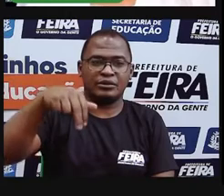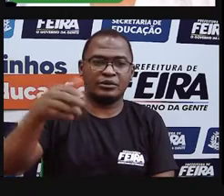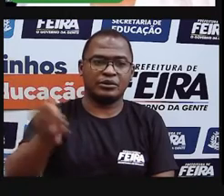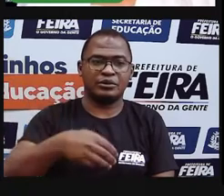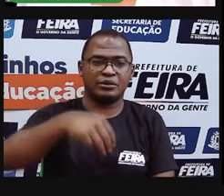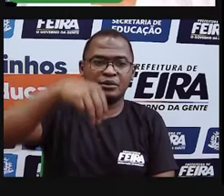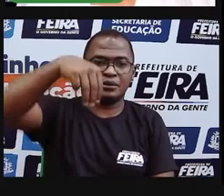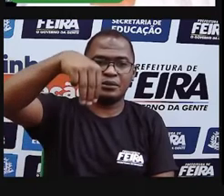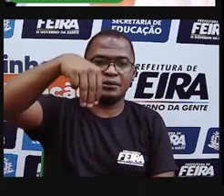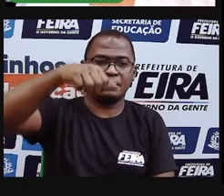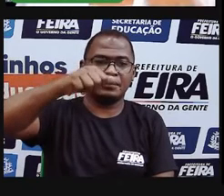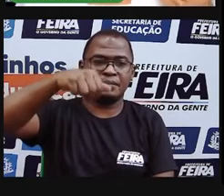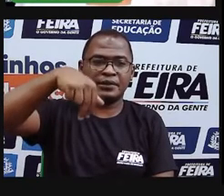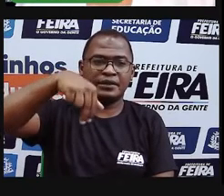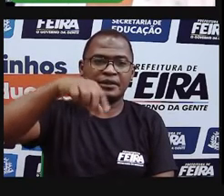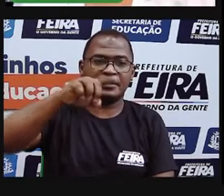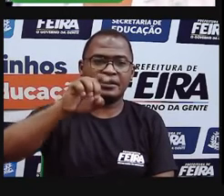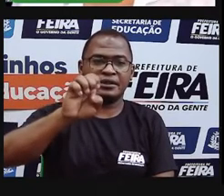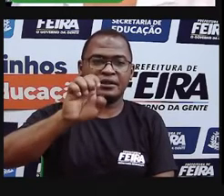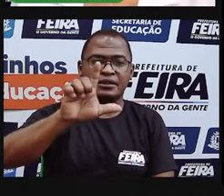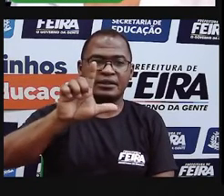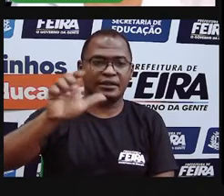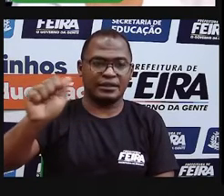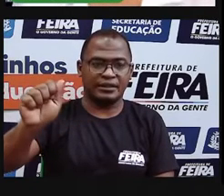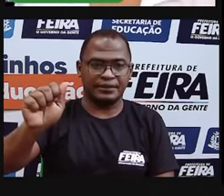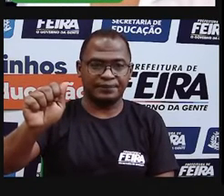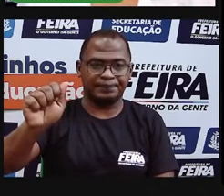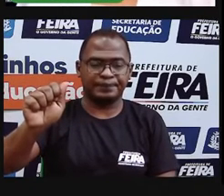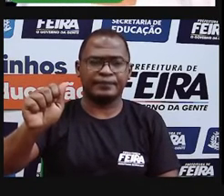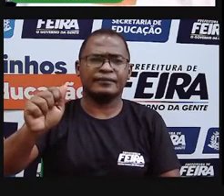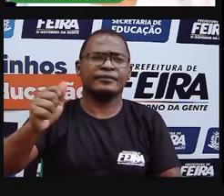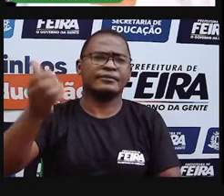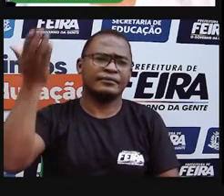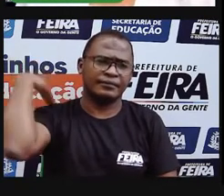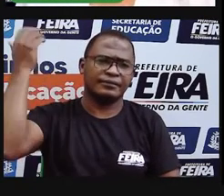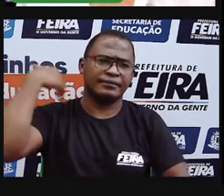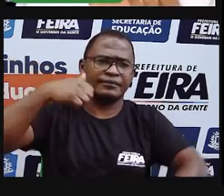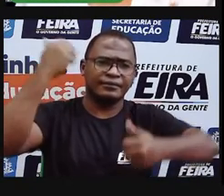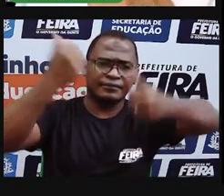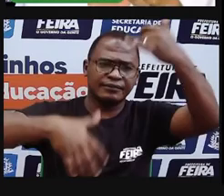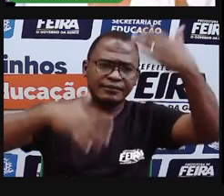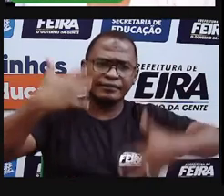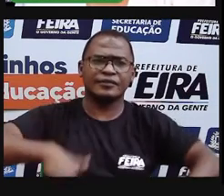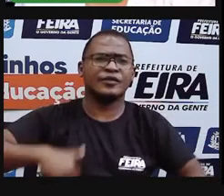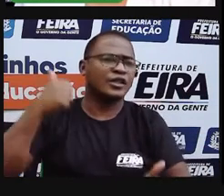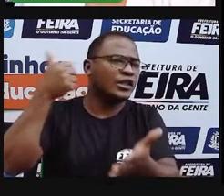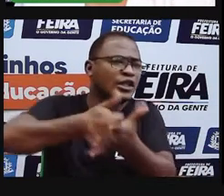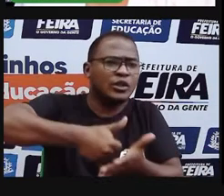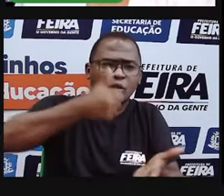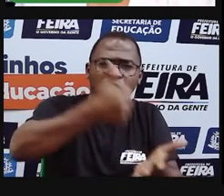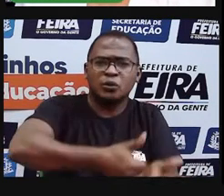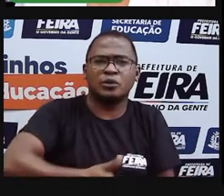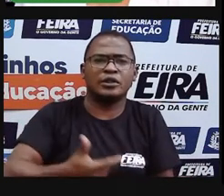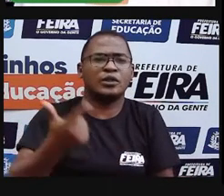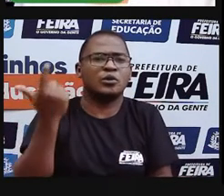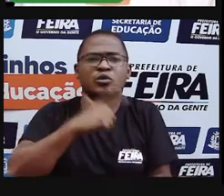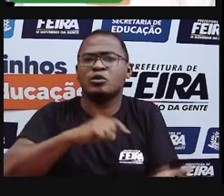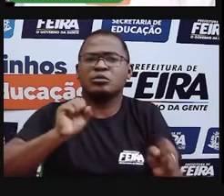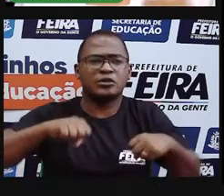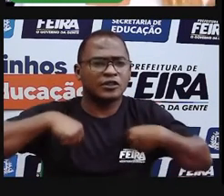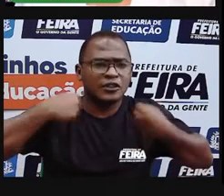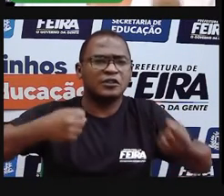da história de superação dele e das lutas de Nelson Mandela. Hoje eu venho trazer a mensagem dele,